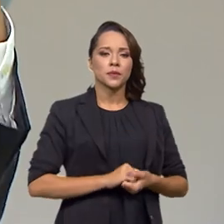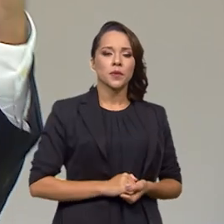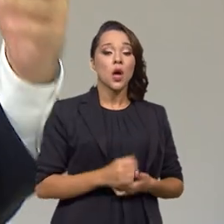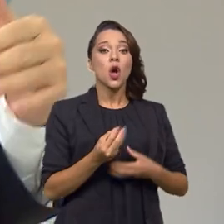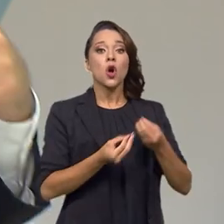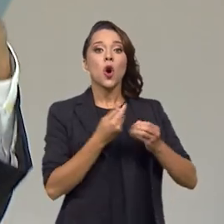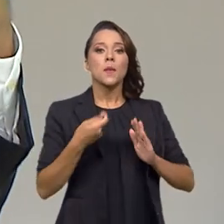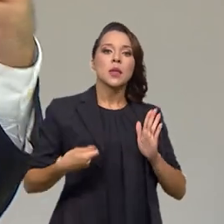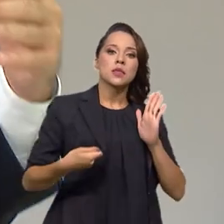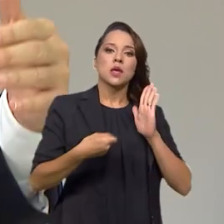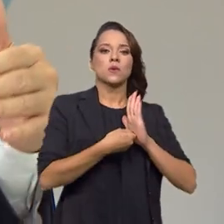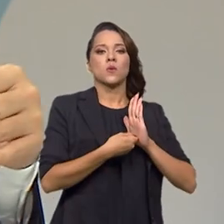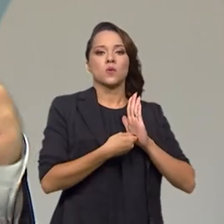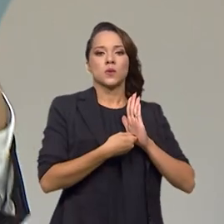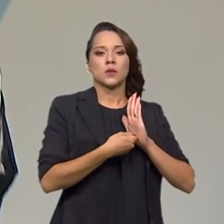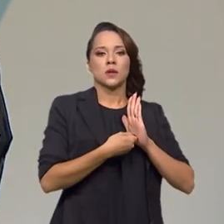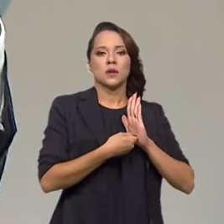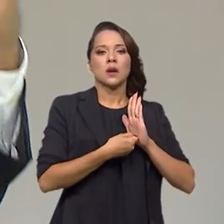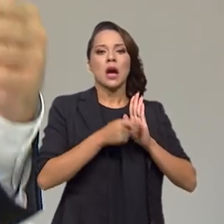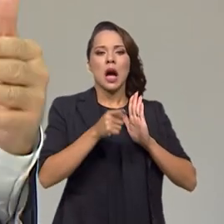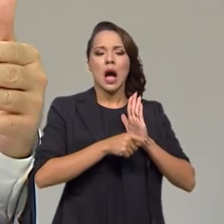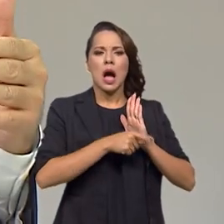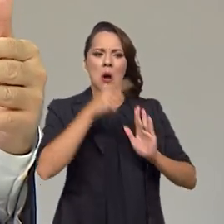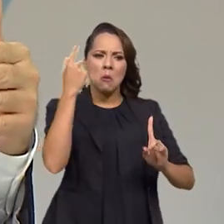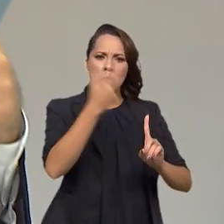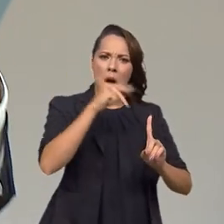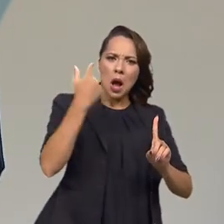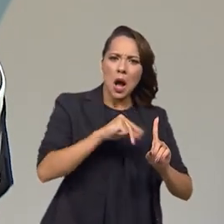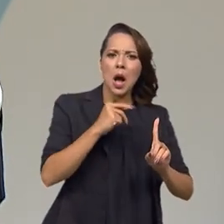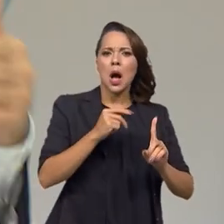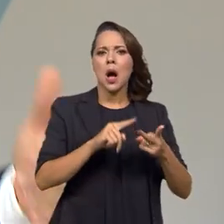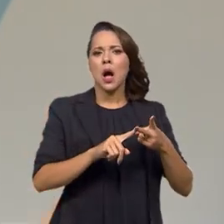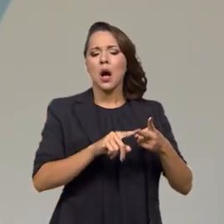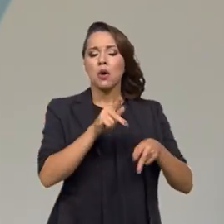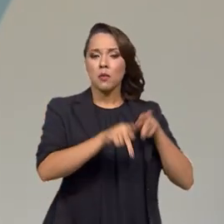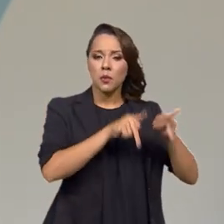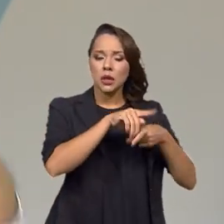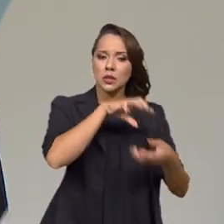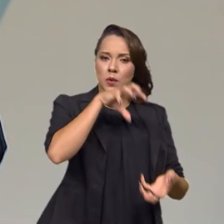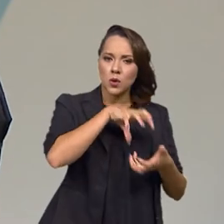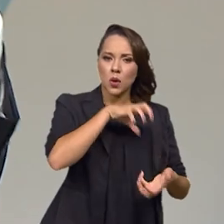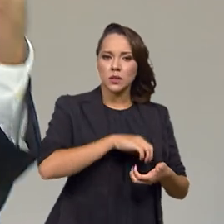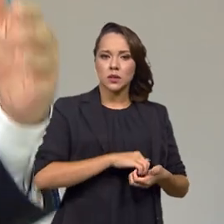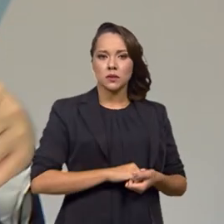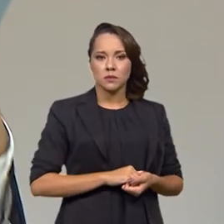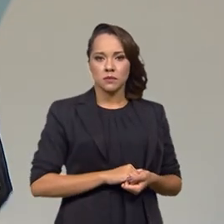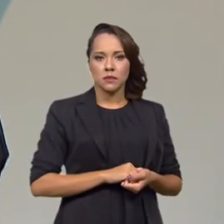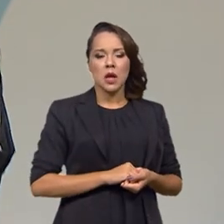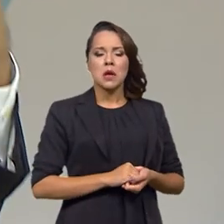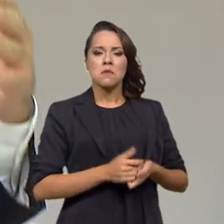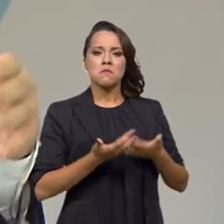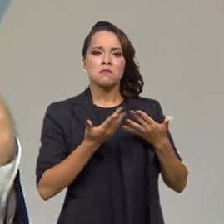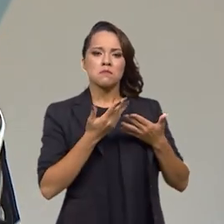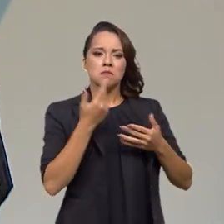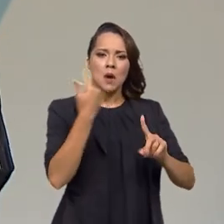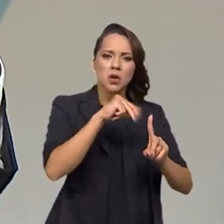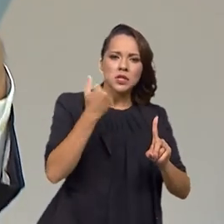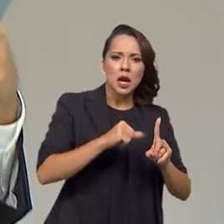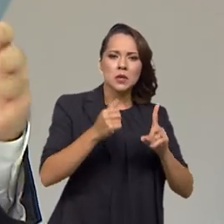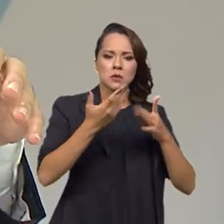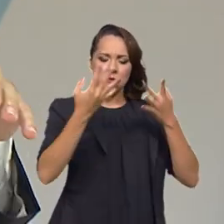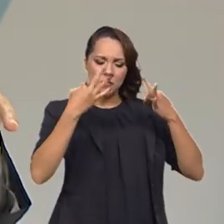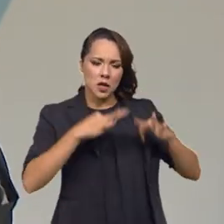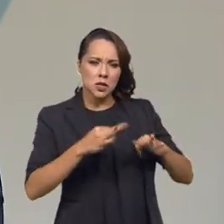das denúncias em relação a maus tratos com a população idosa? Físicos, psicológicos,